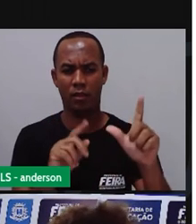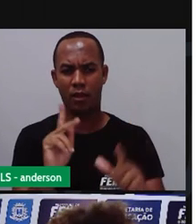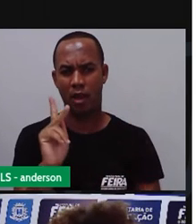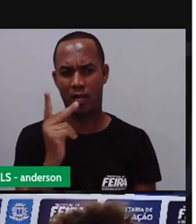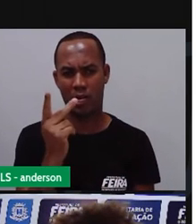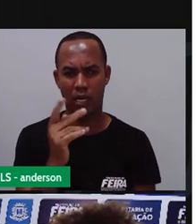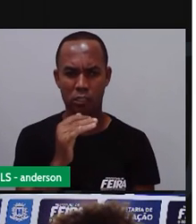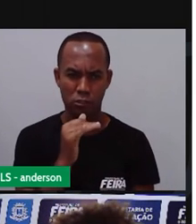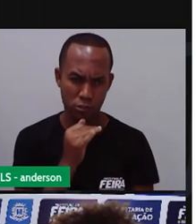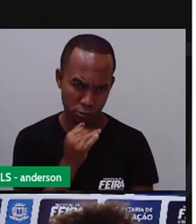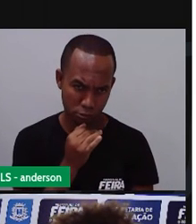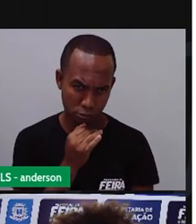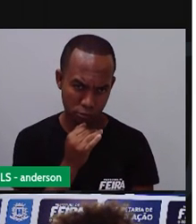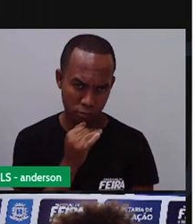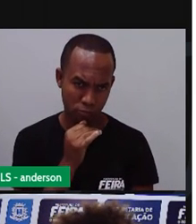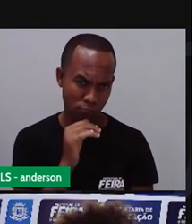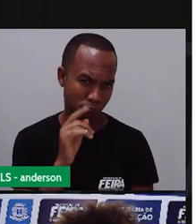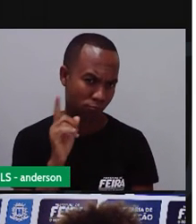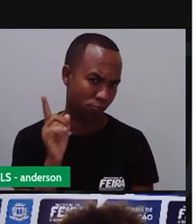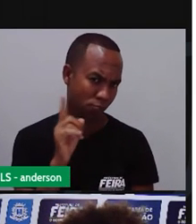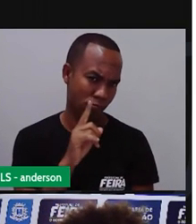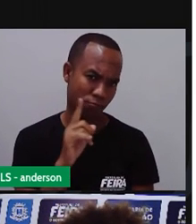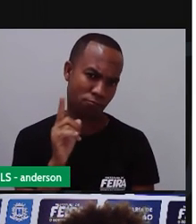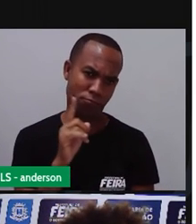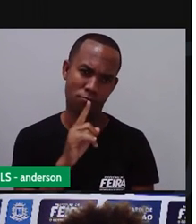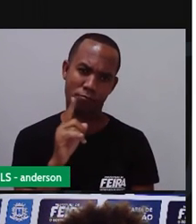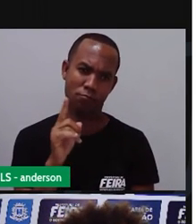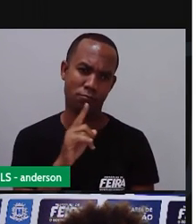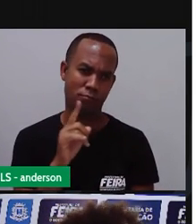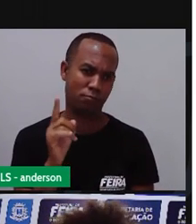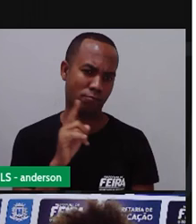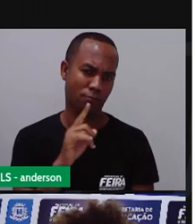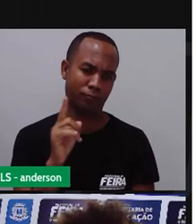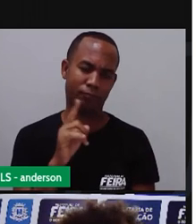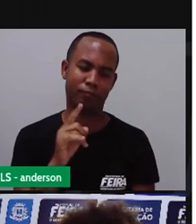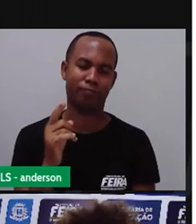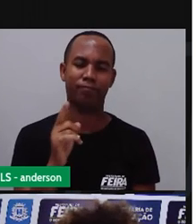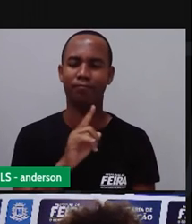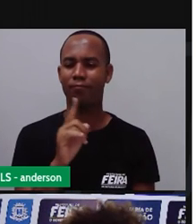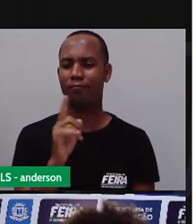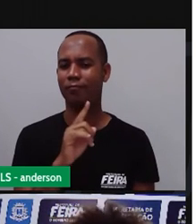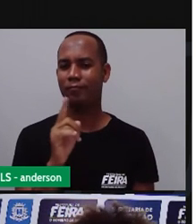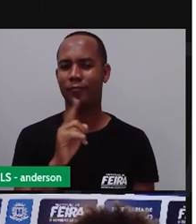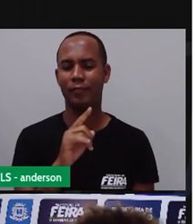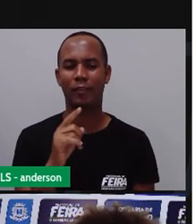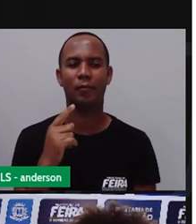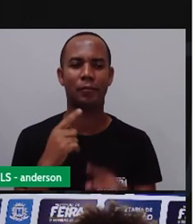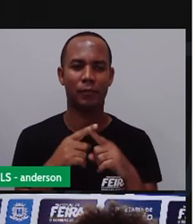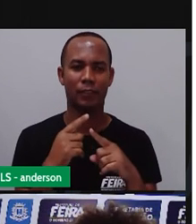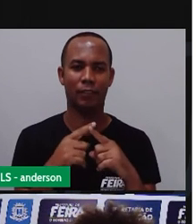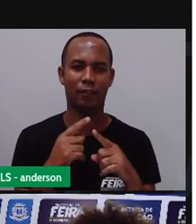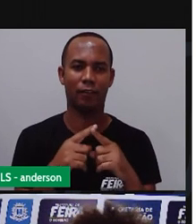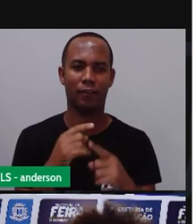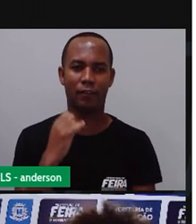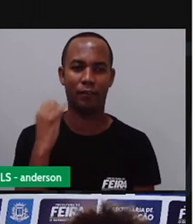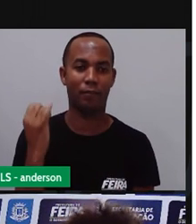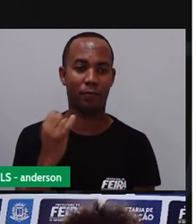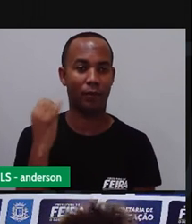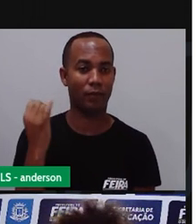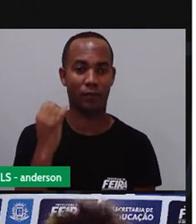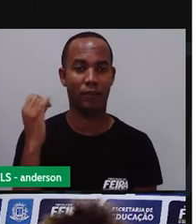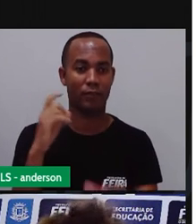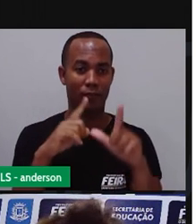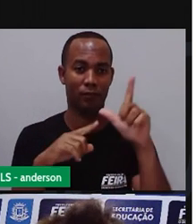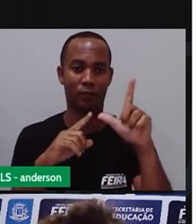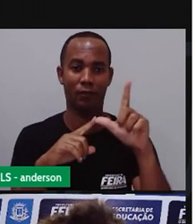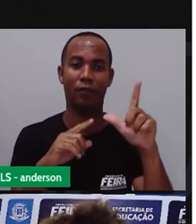sentir triste? E menos importante? Será que ela ainda tem? Pois é, não tem A letra H é uma letra muito